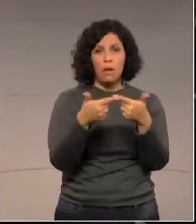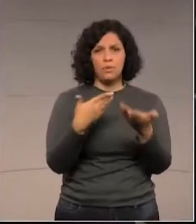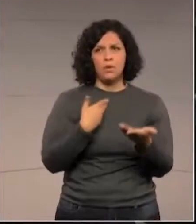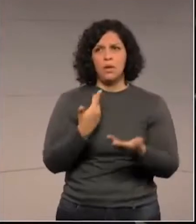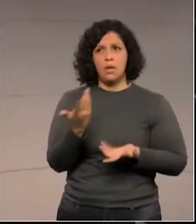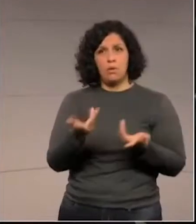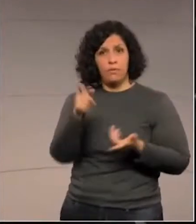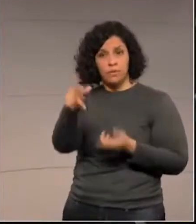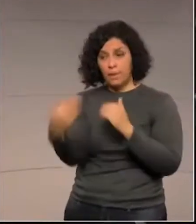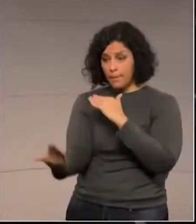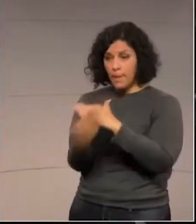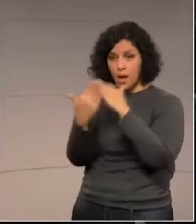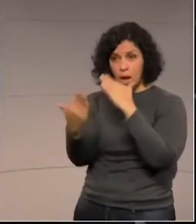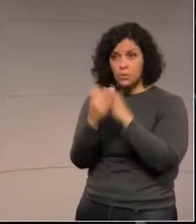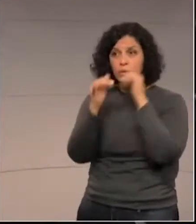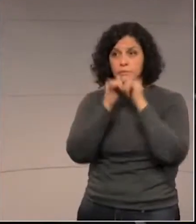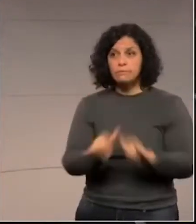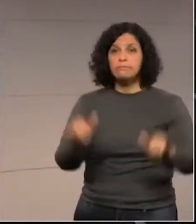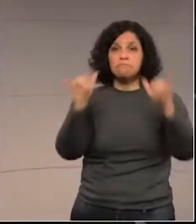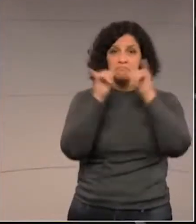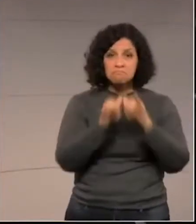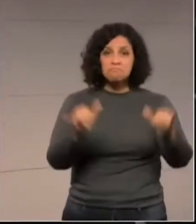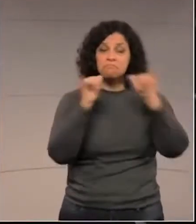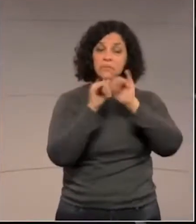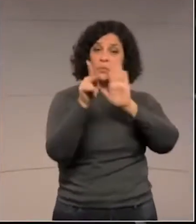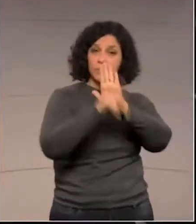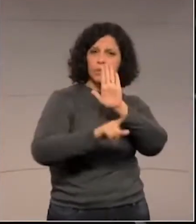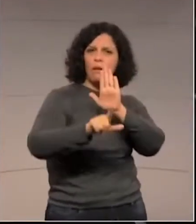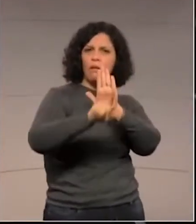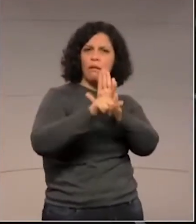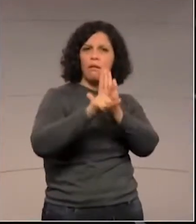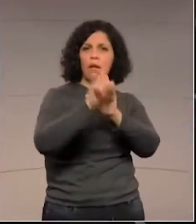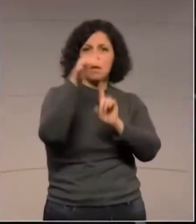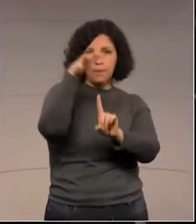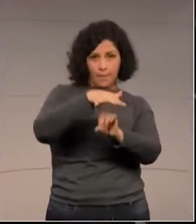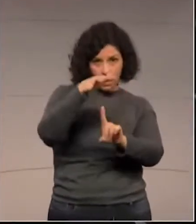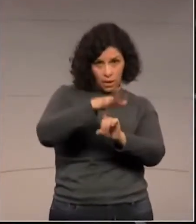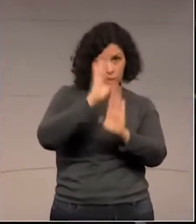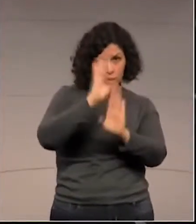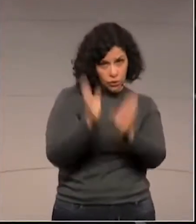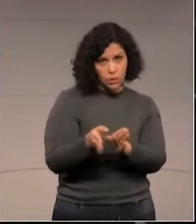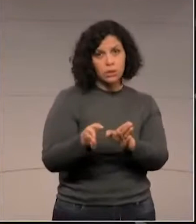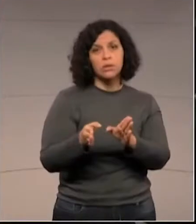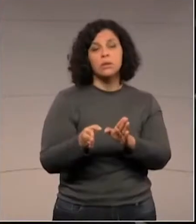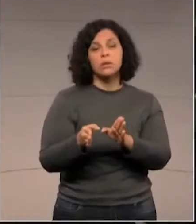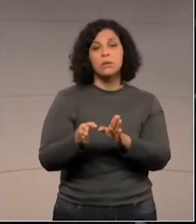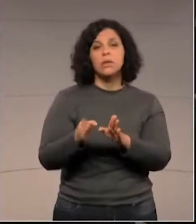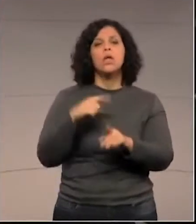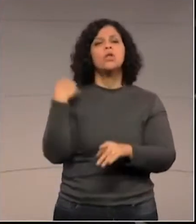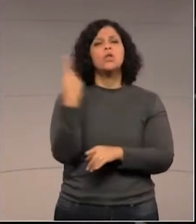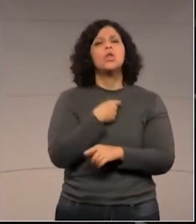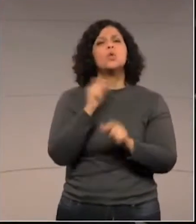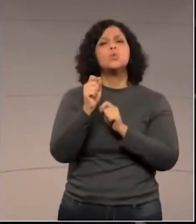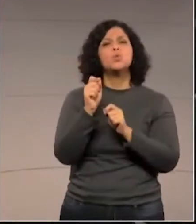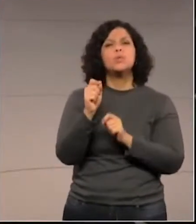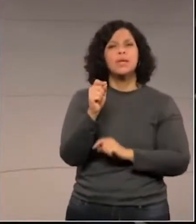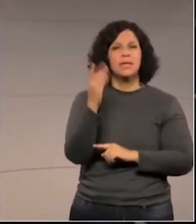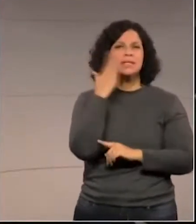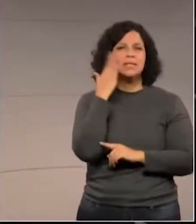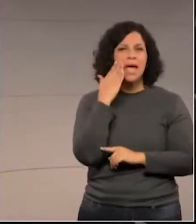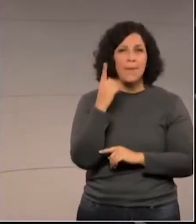gostaria que o senhor me ajudasse a divulgar esse projeto de lei, que é lei no estado do Paraná, que você faça o replantio